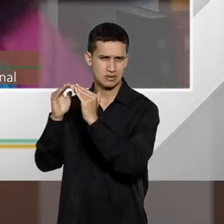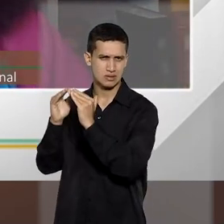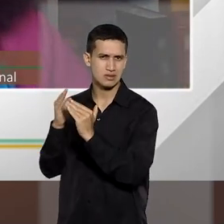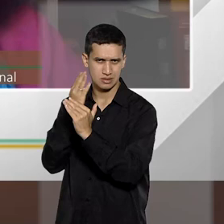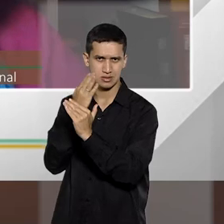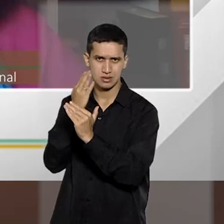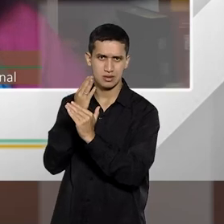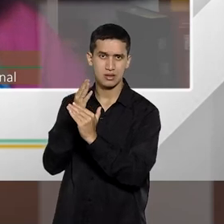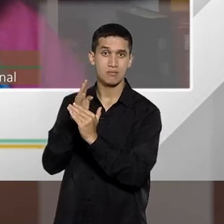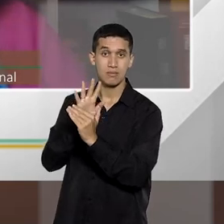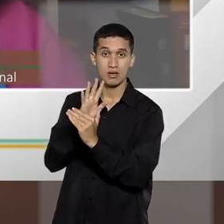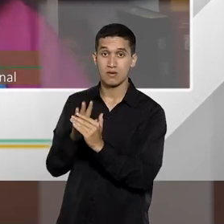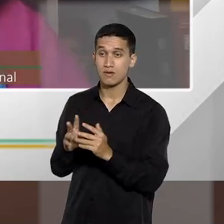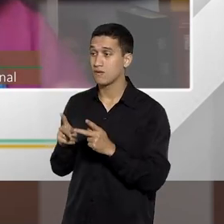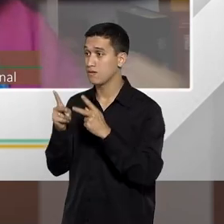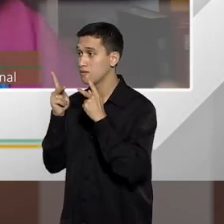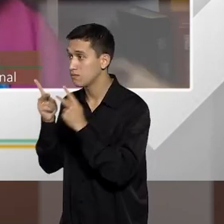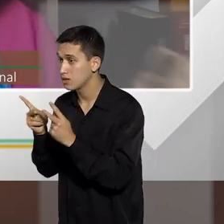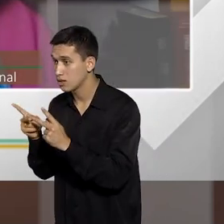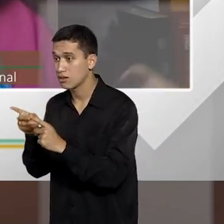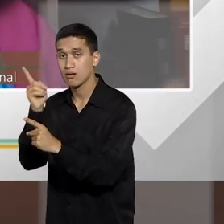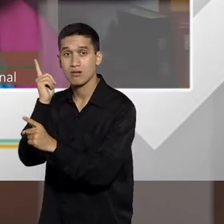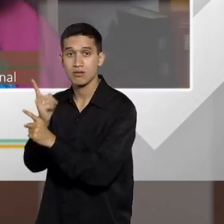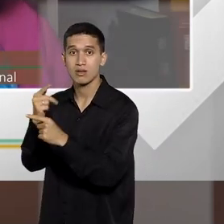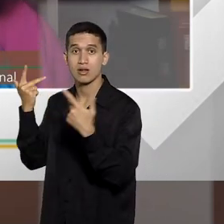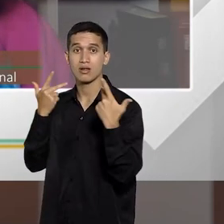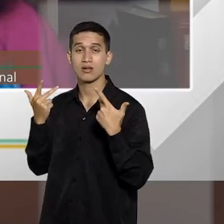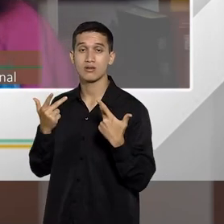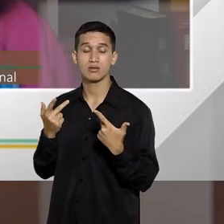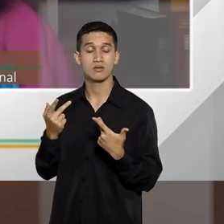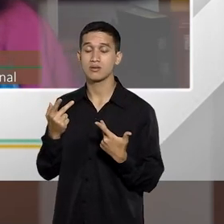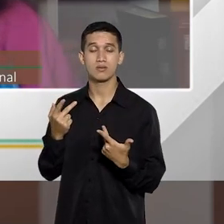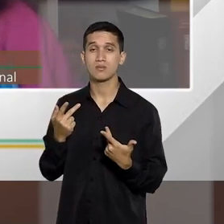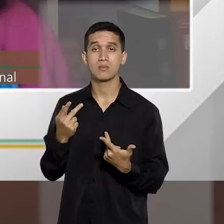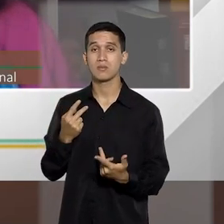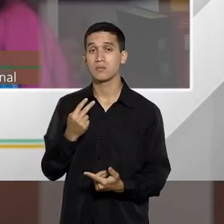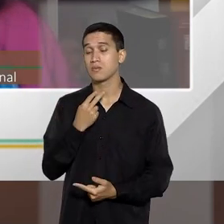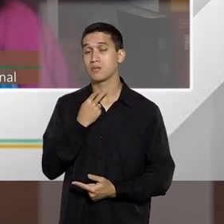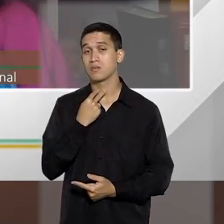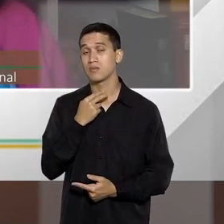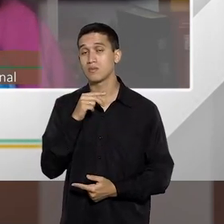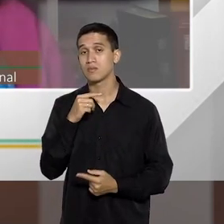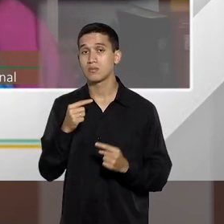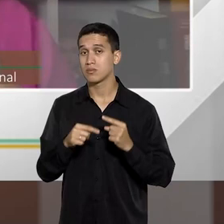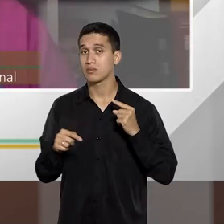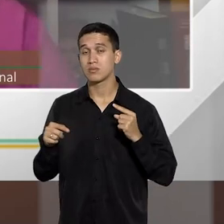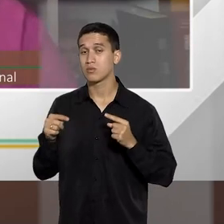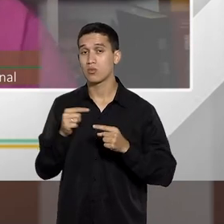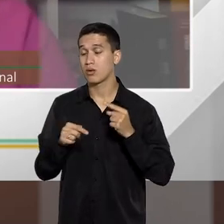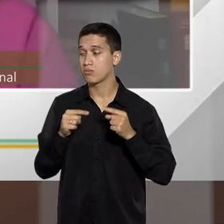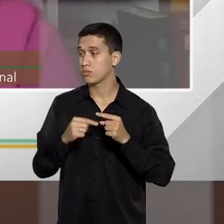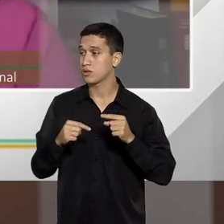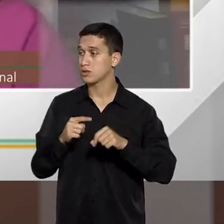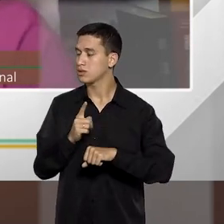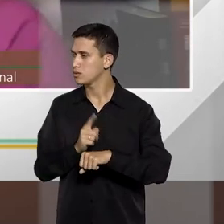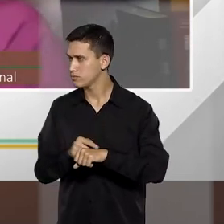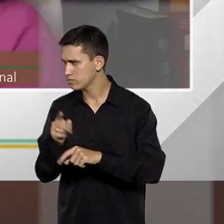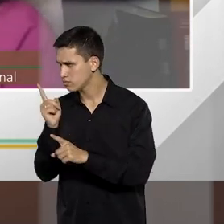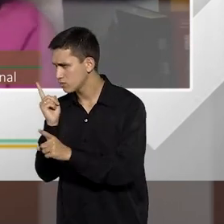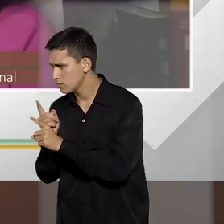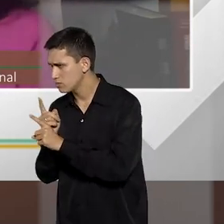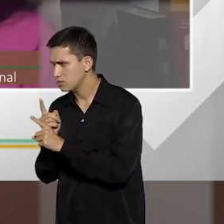flagrante em casa de prostituição, porque não há compatibilidade desse instante, não há compatibilidade dessa